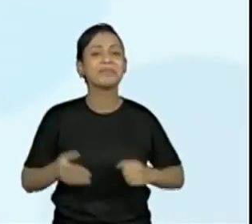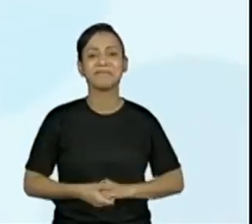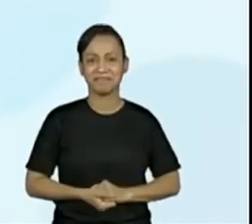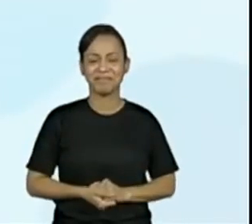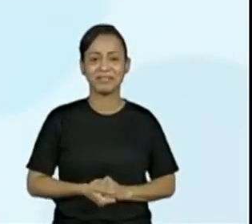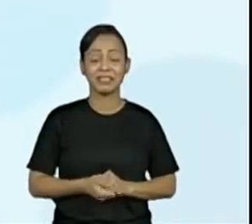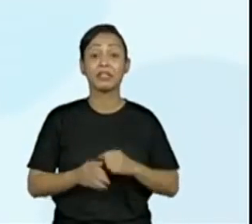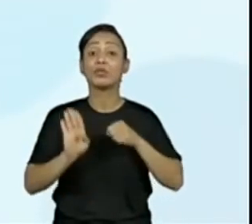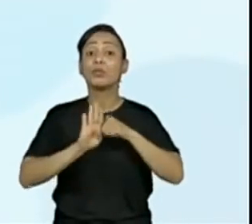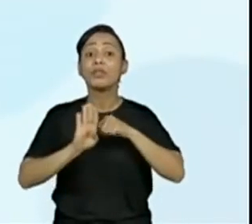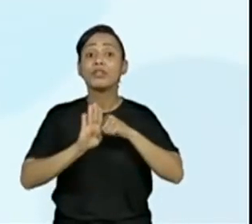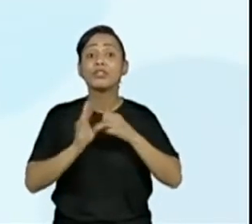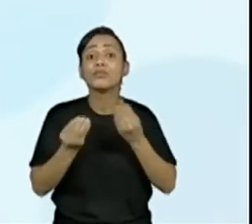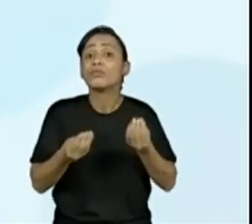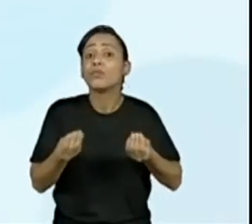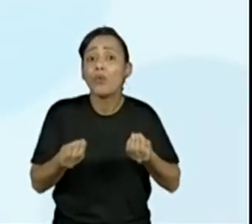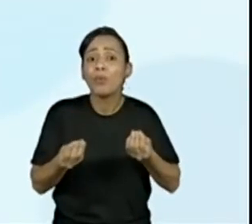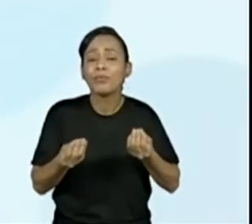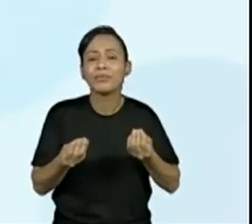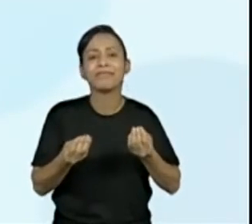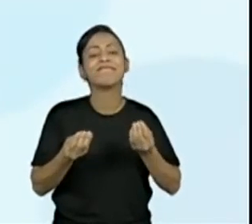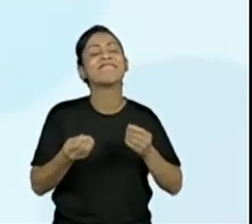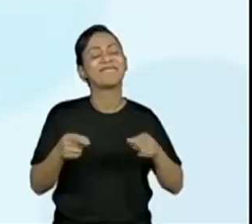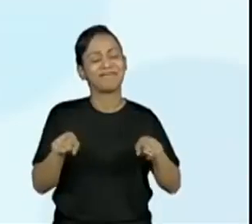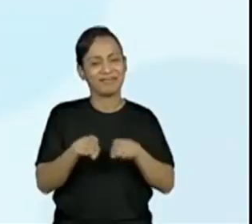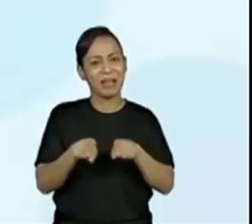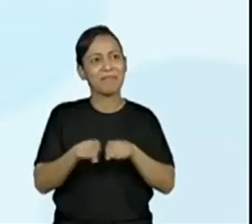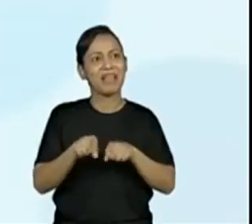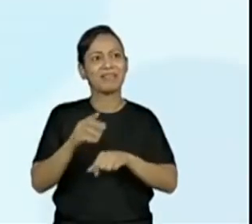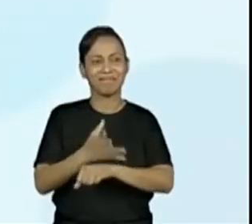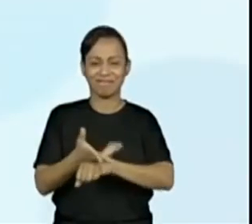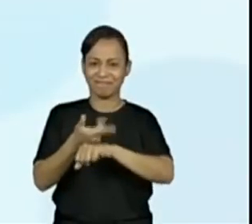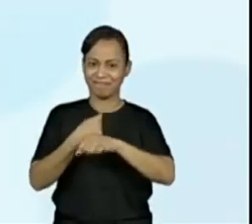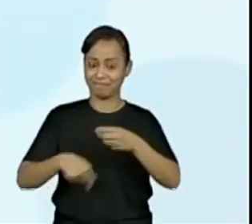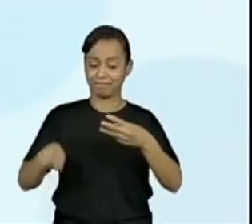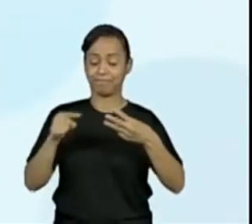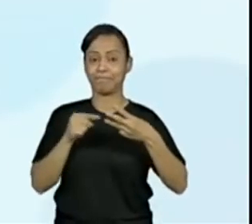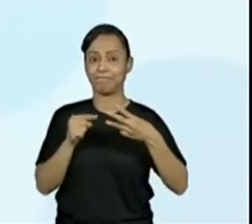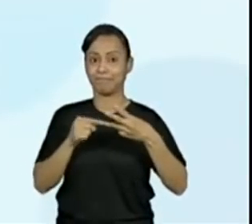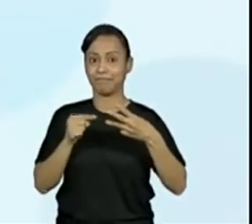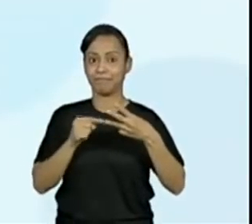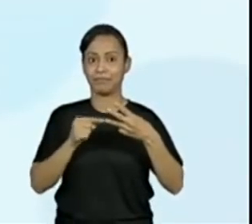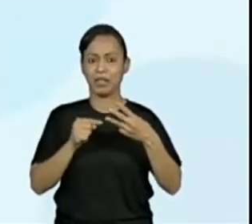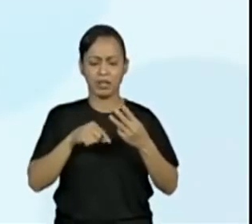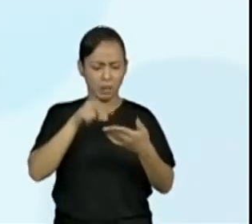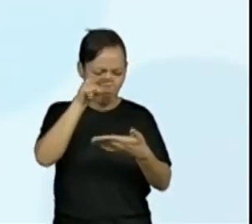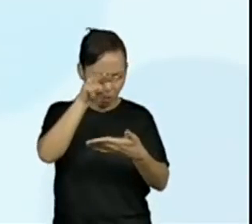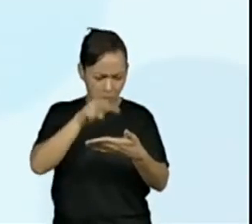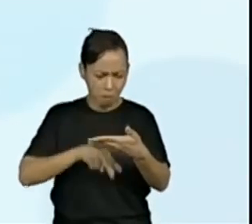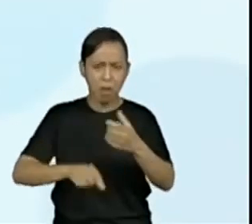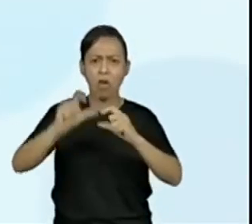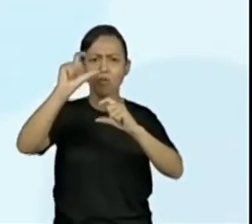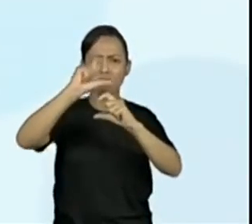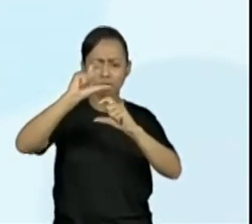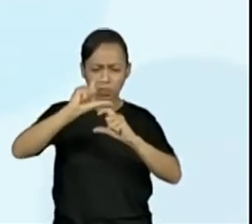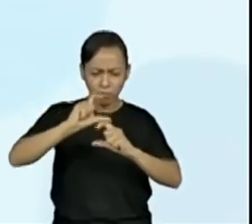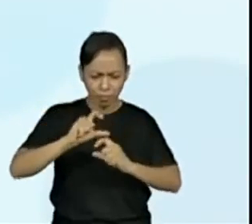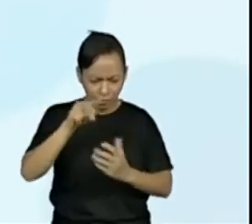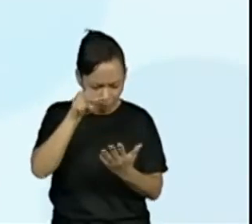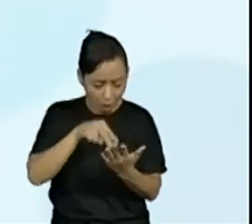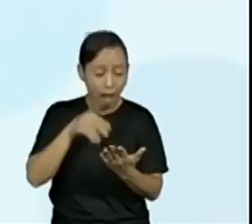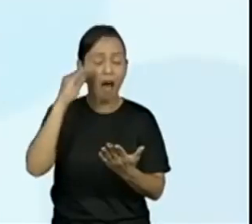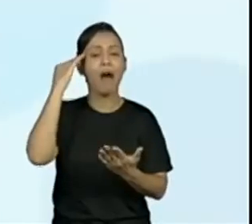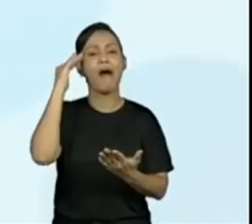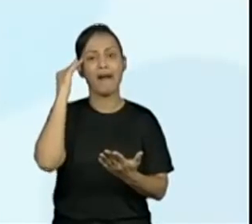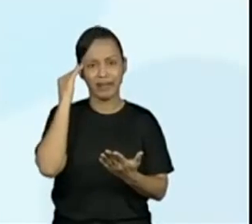Mais uma habilidade do segundo ano, ler e compreender cantigas, quadrinhas, entre outros textos do campo de vida cotidiano.